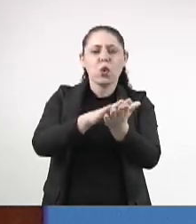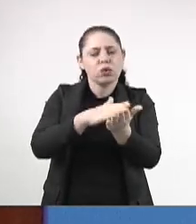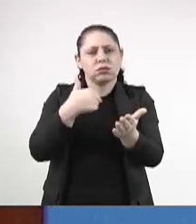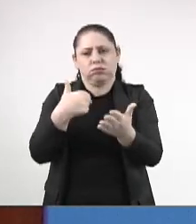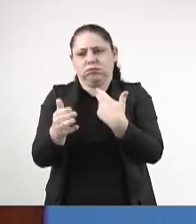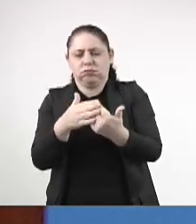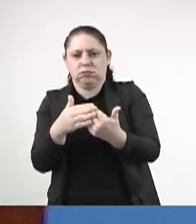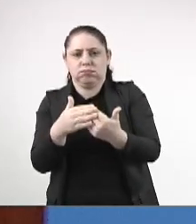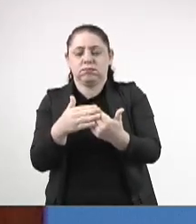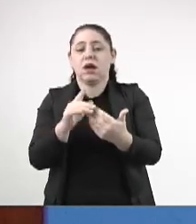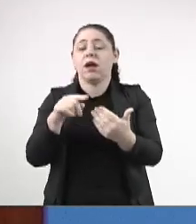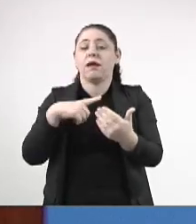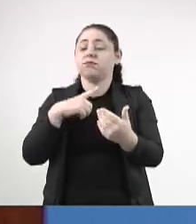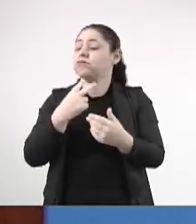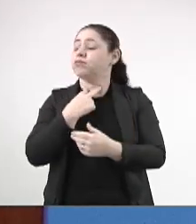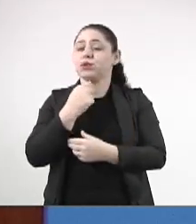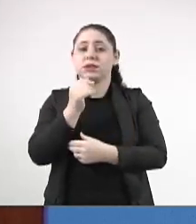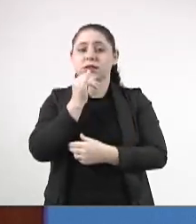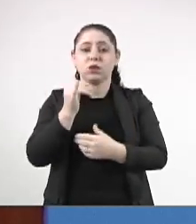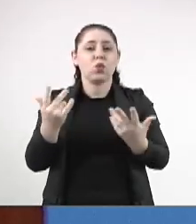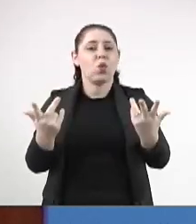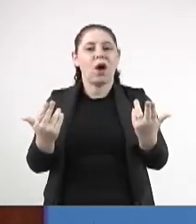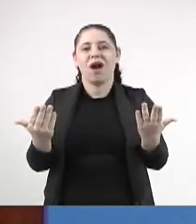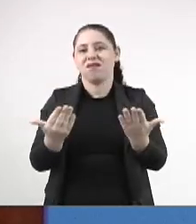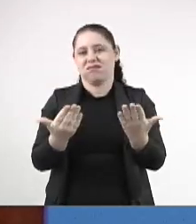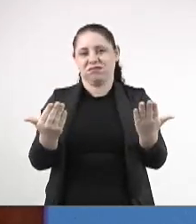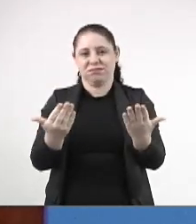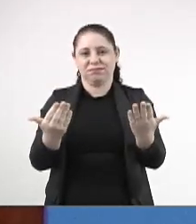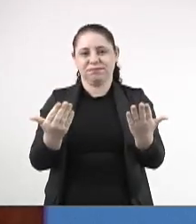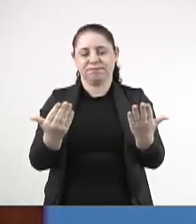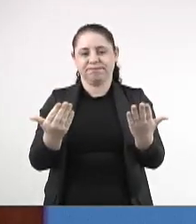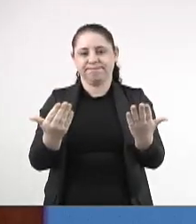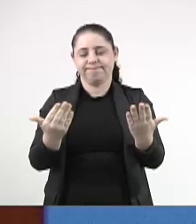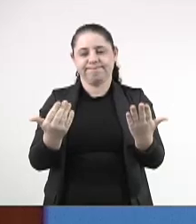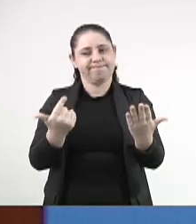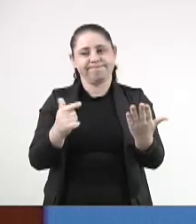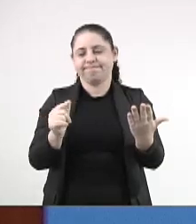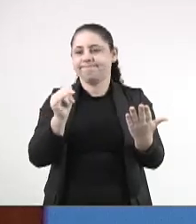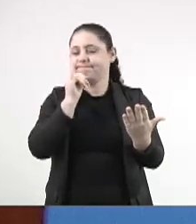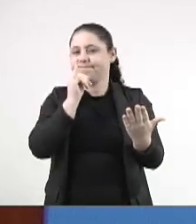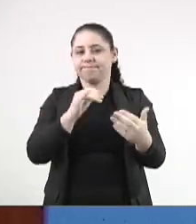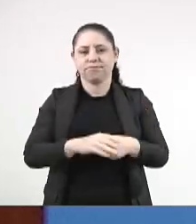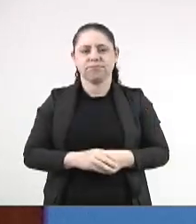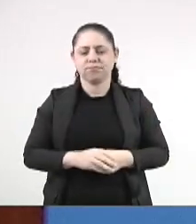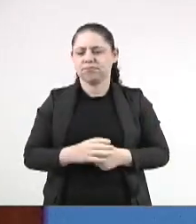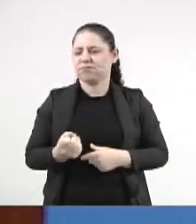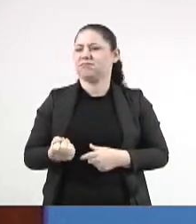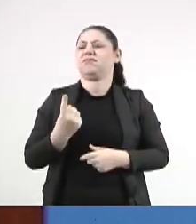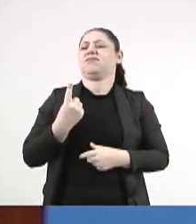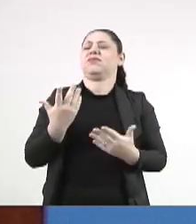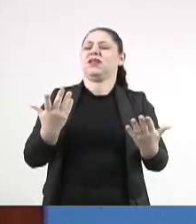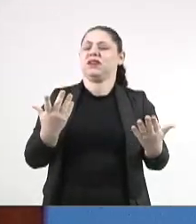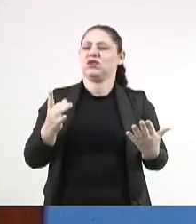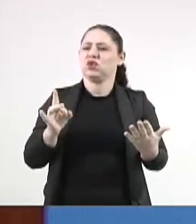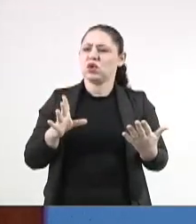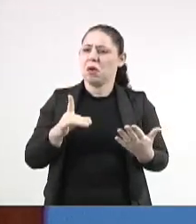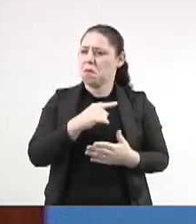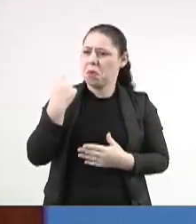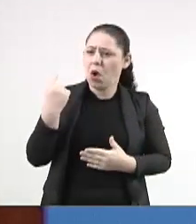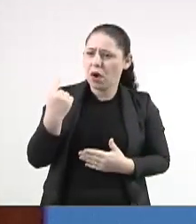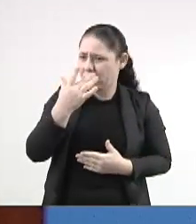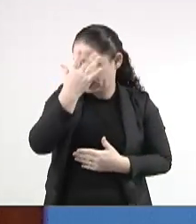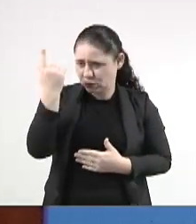porque não pode ter uma coisa como está hoje. Não tem assim, eu fico admirado assim. É só quando morrer